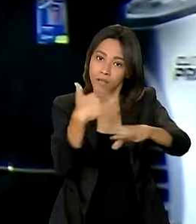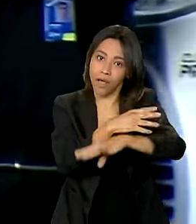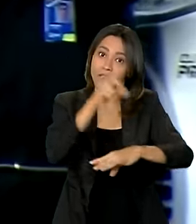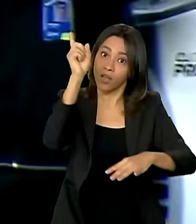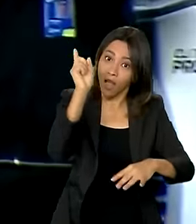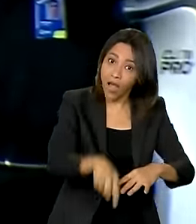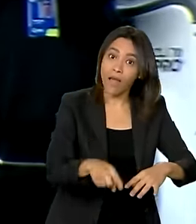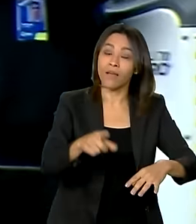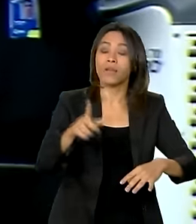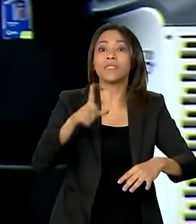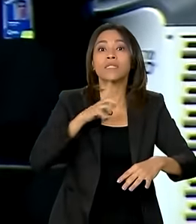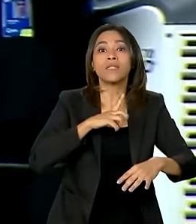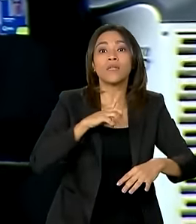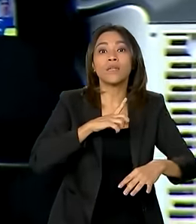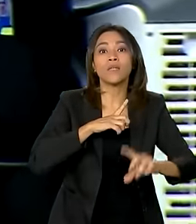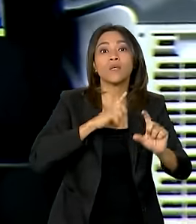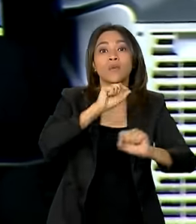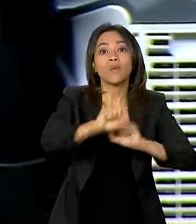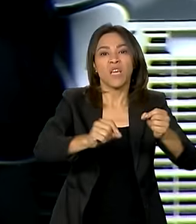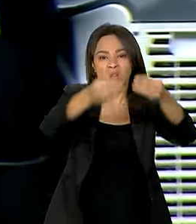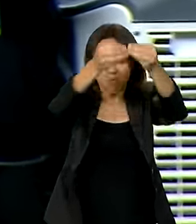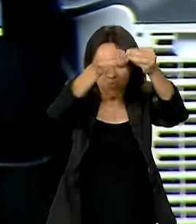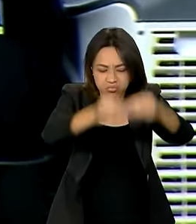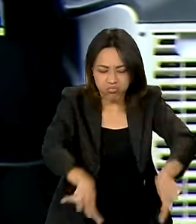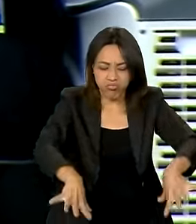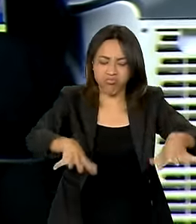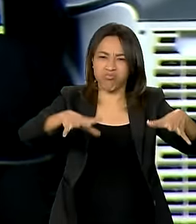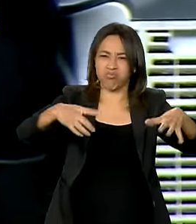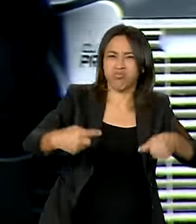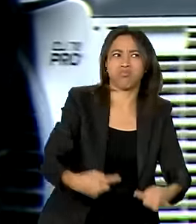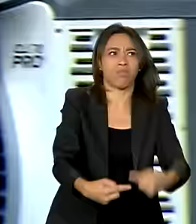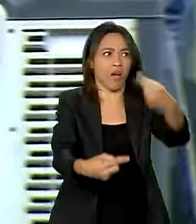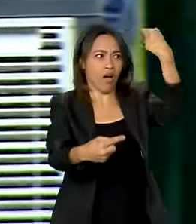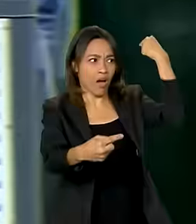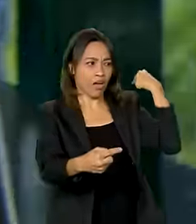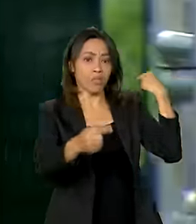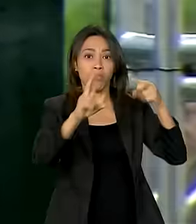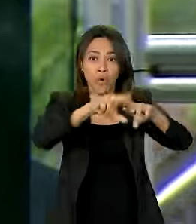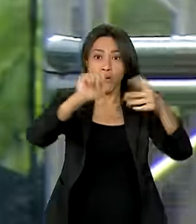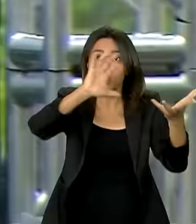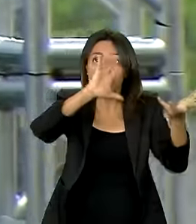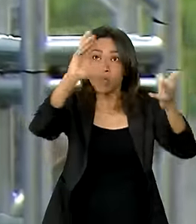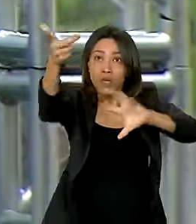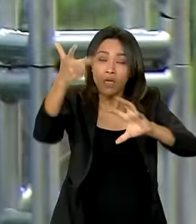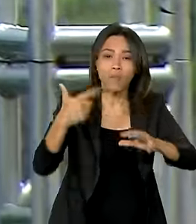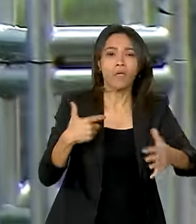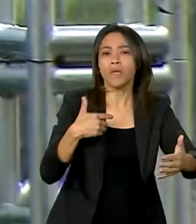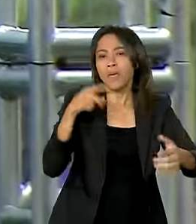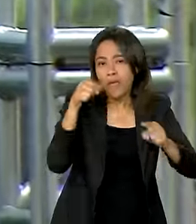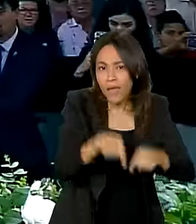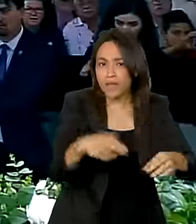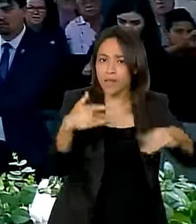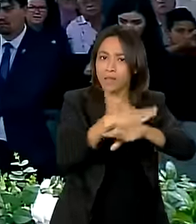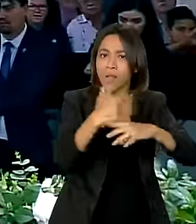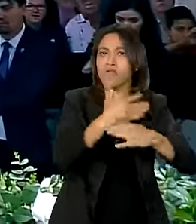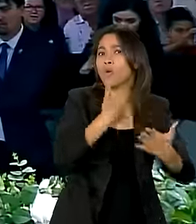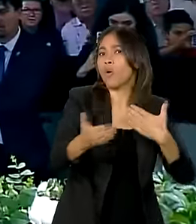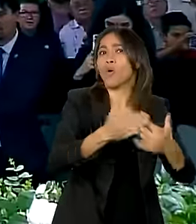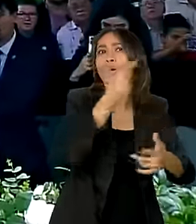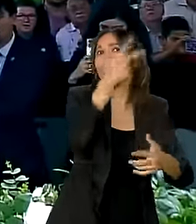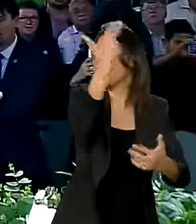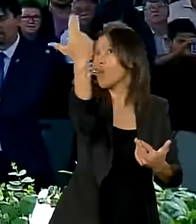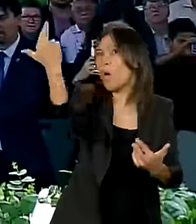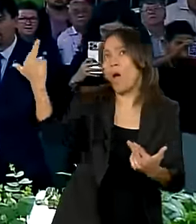que teve um desastre climático e Araraquara, igual qualquer outra cidade, merece